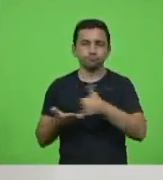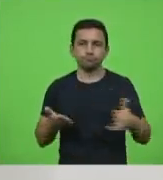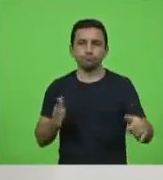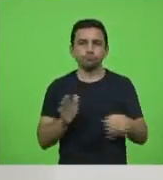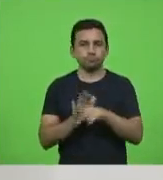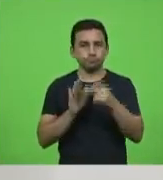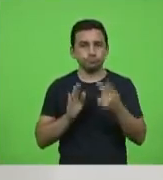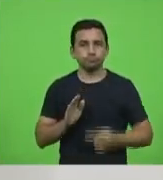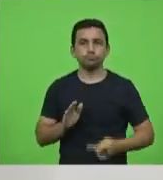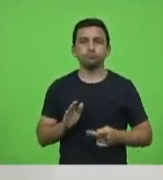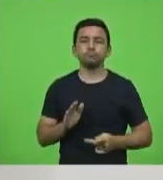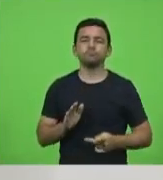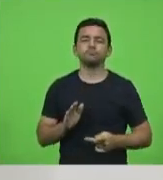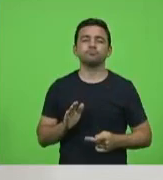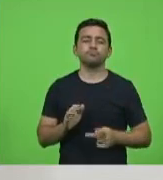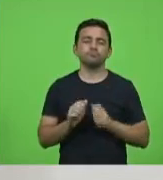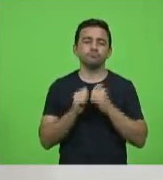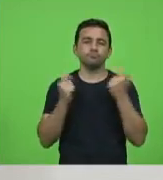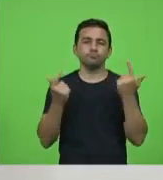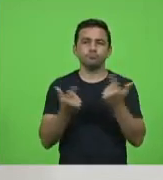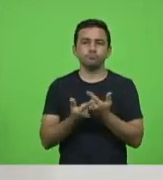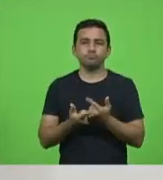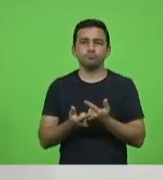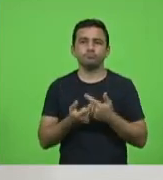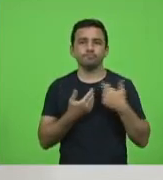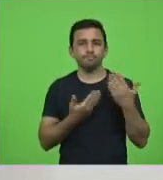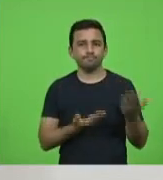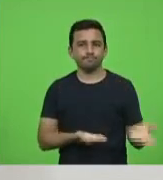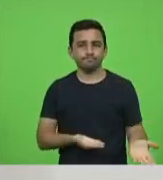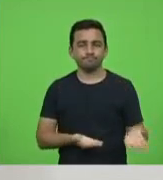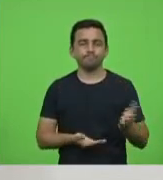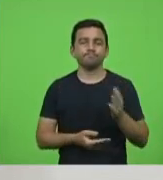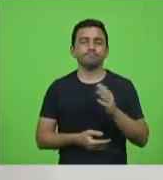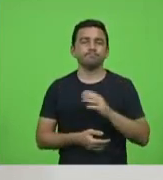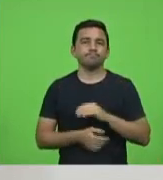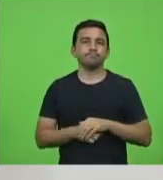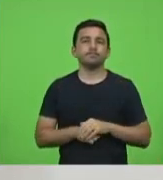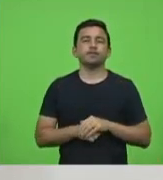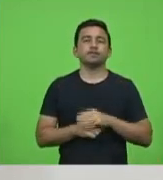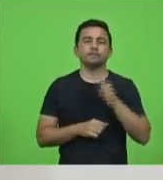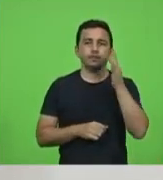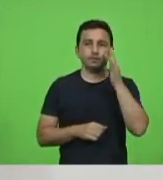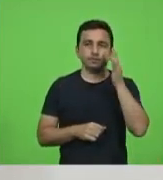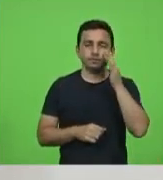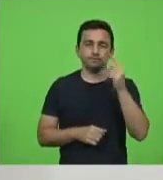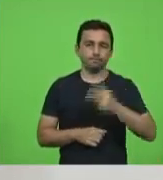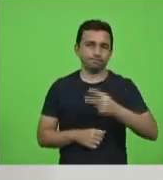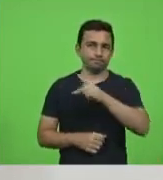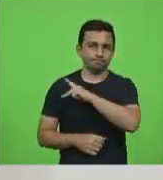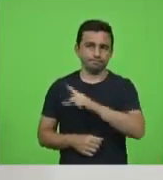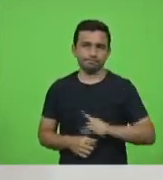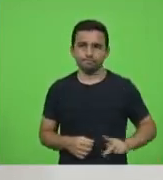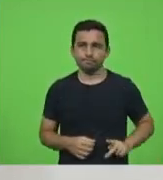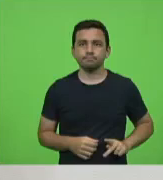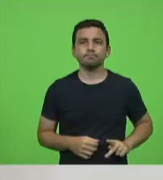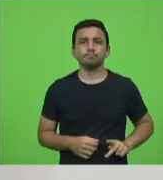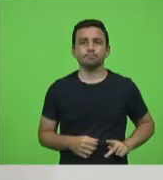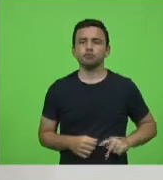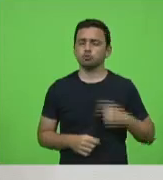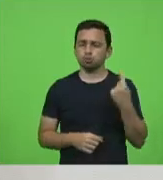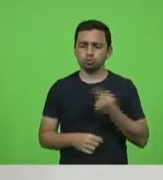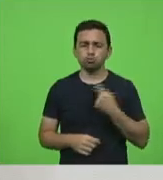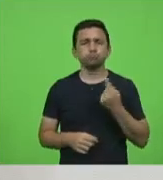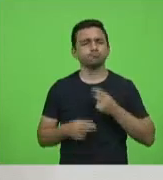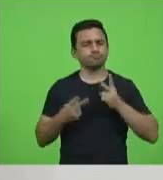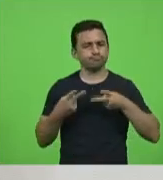tendo o deputado Fernando Kleren como vice-presidente e nós vamos continuar perseguindo nossas metas nossos